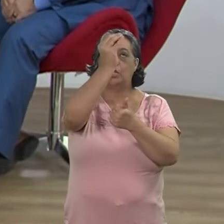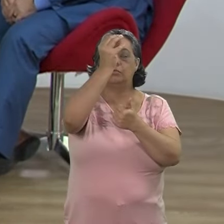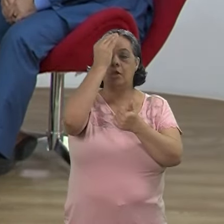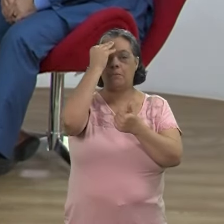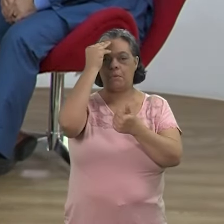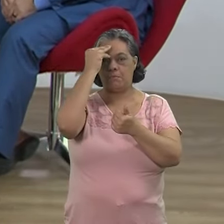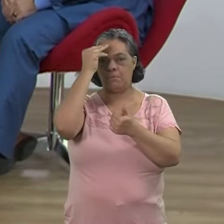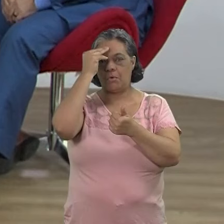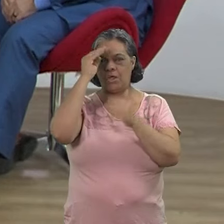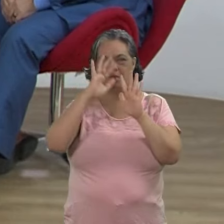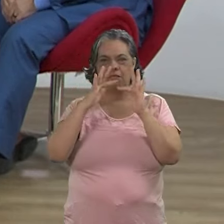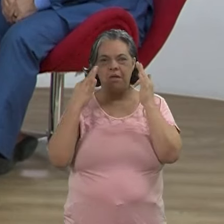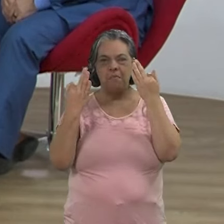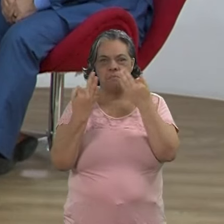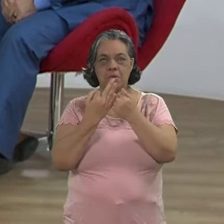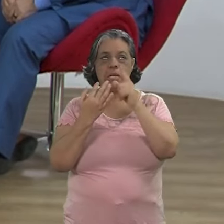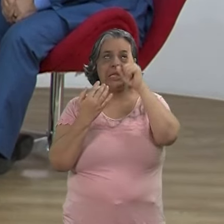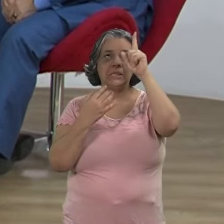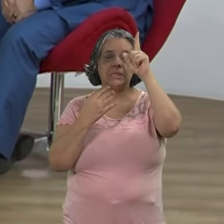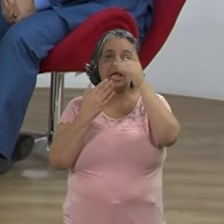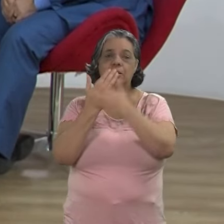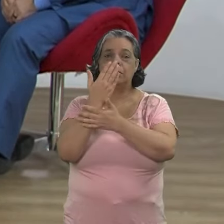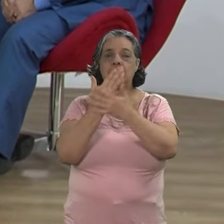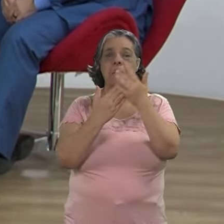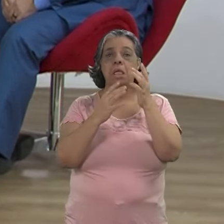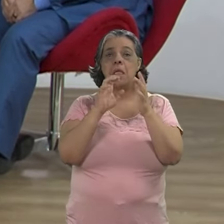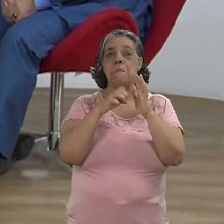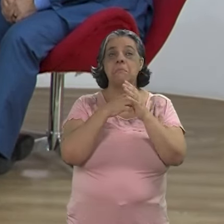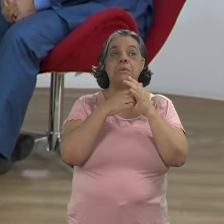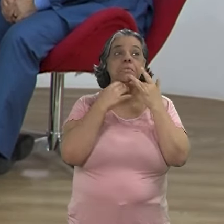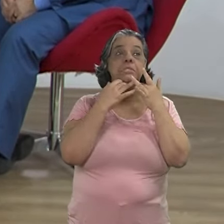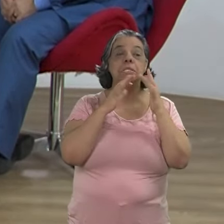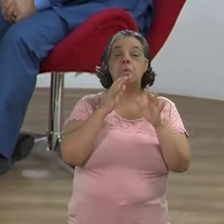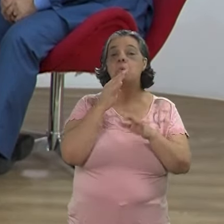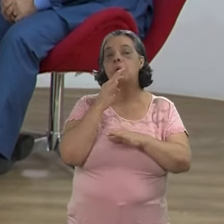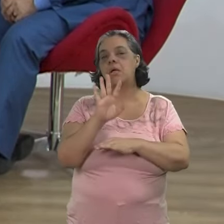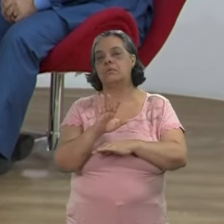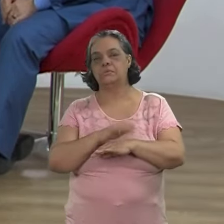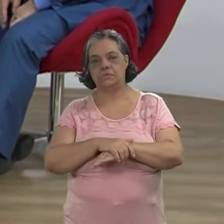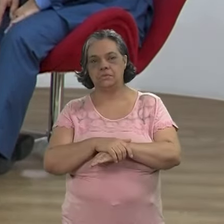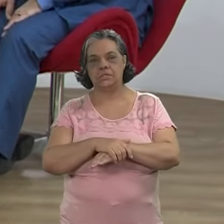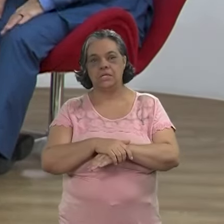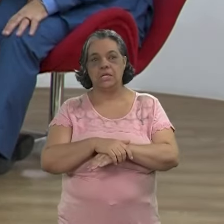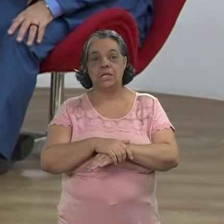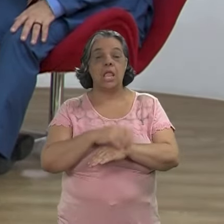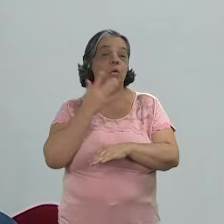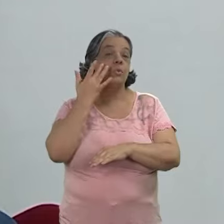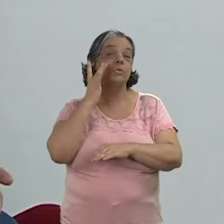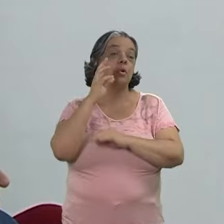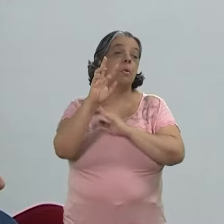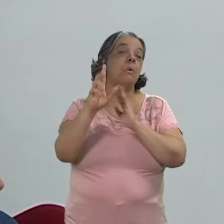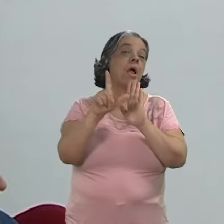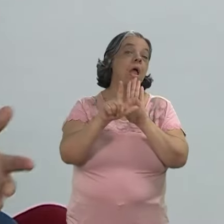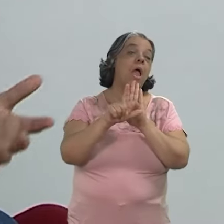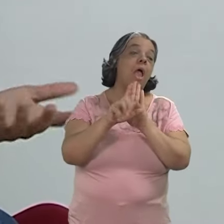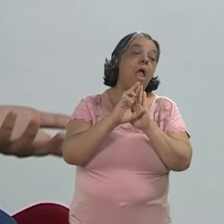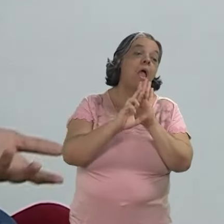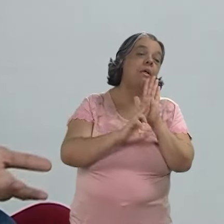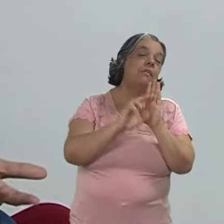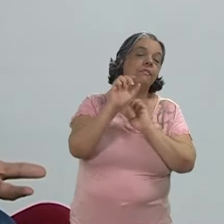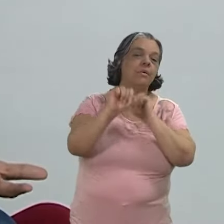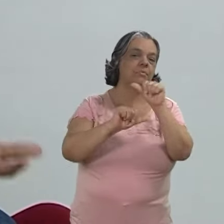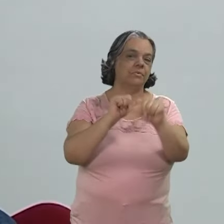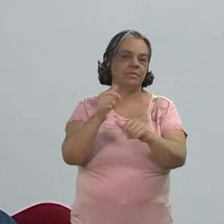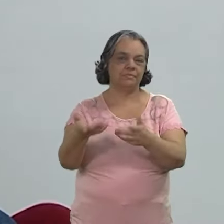sua memória. A memória da sua família está nas mãos de uma empresa que você nem conhece e que você não sabe quando as regras vão mudar e elas